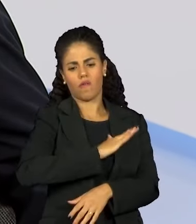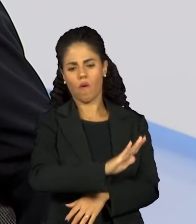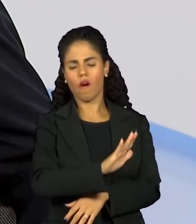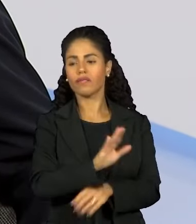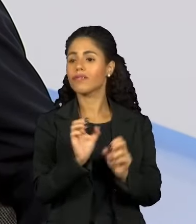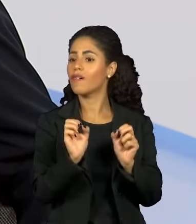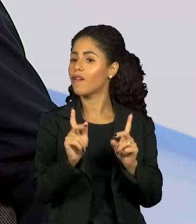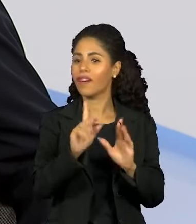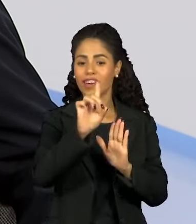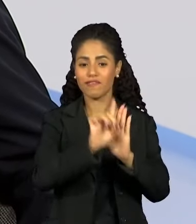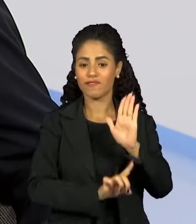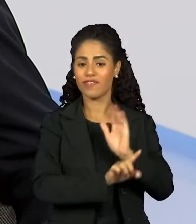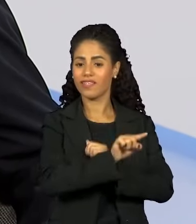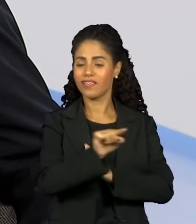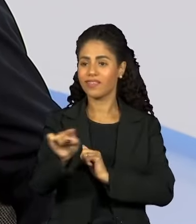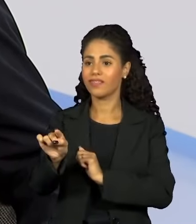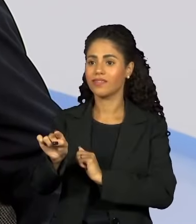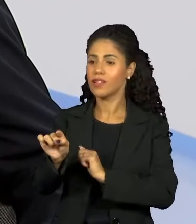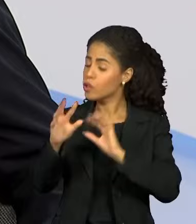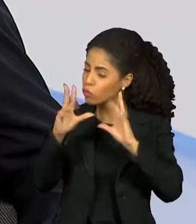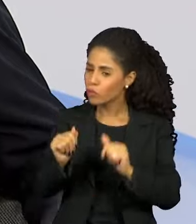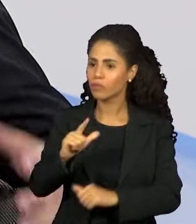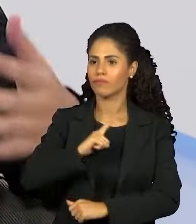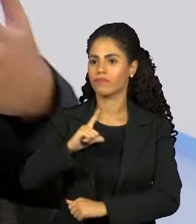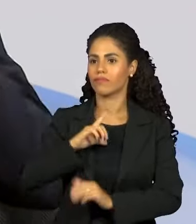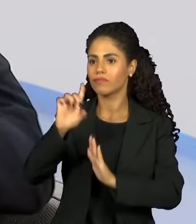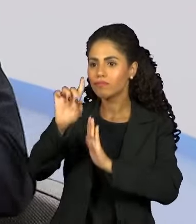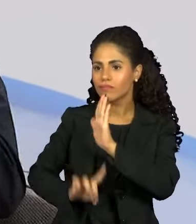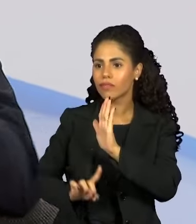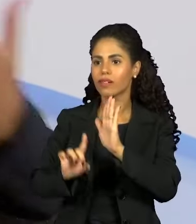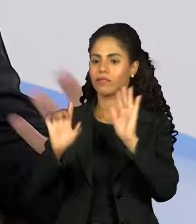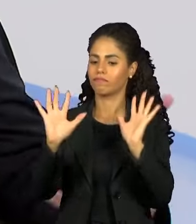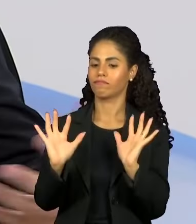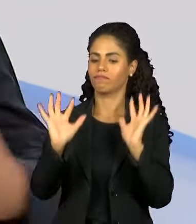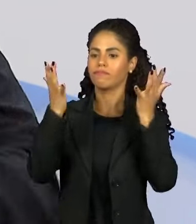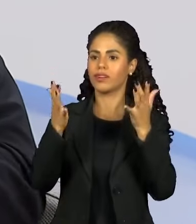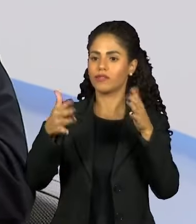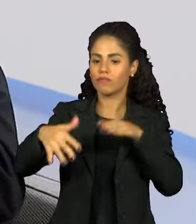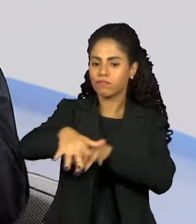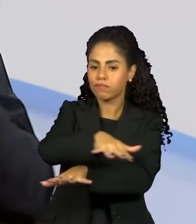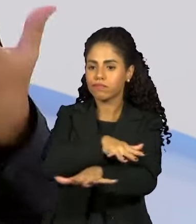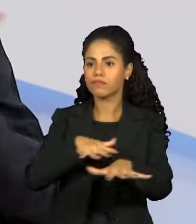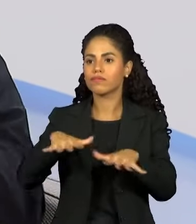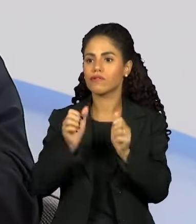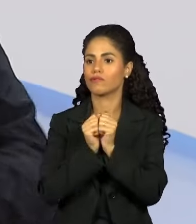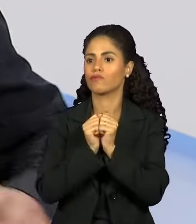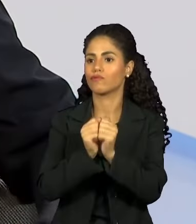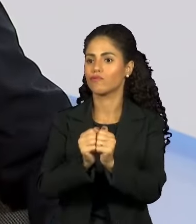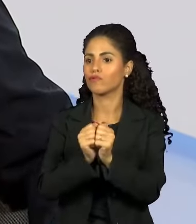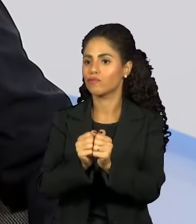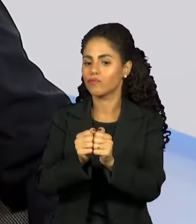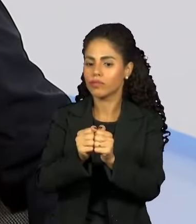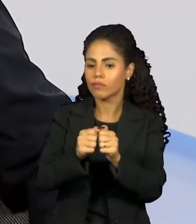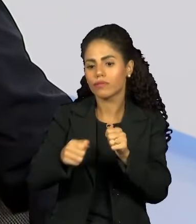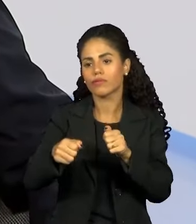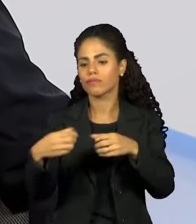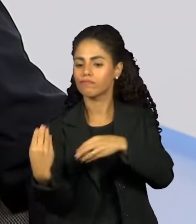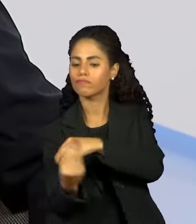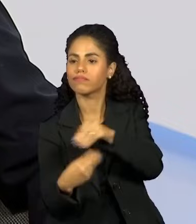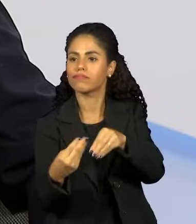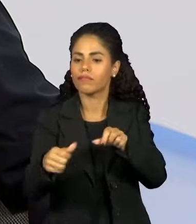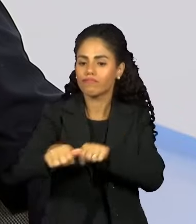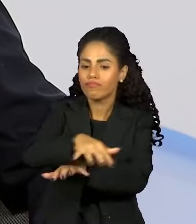pertencer essa festa e esses espaços, eles estão todos misturados, as pessoas estão todas misturadas